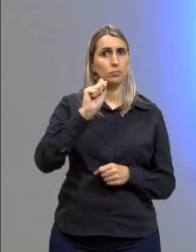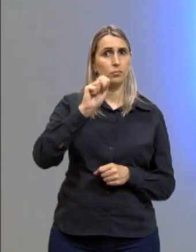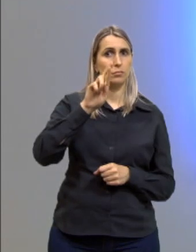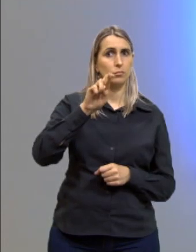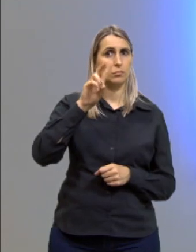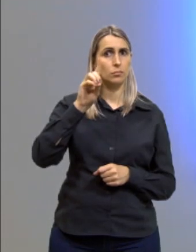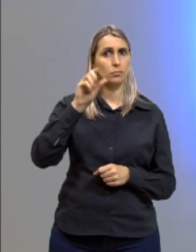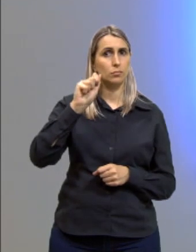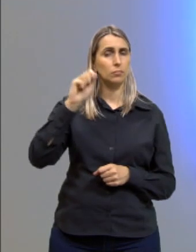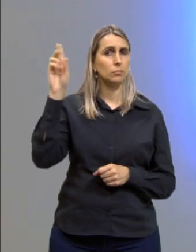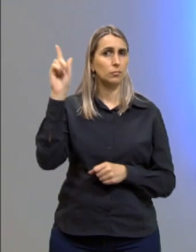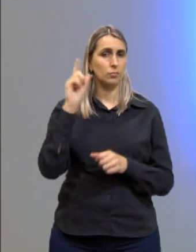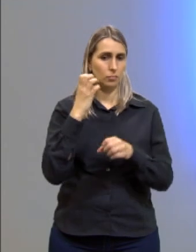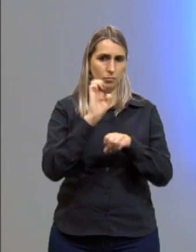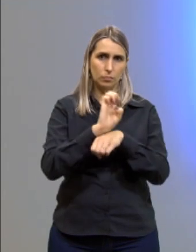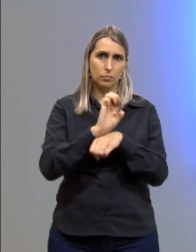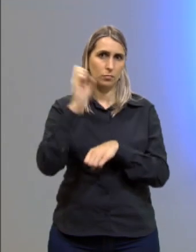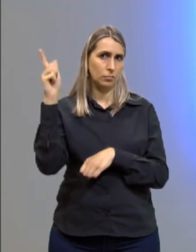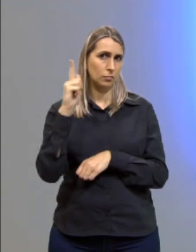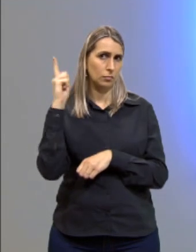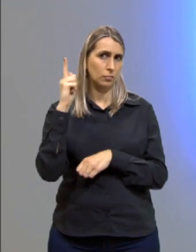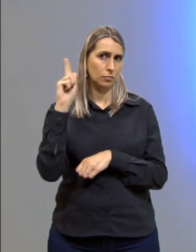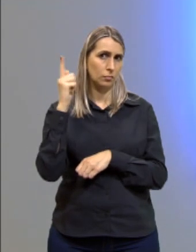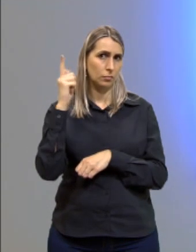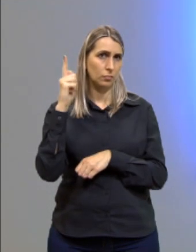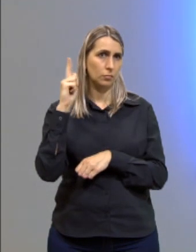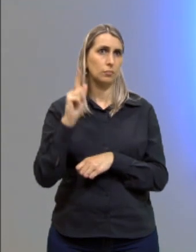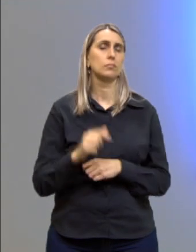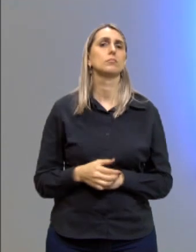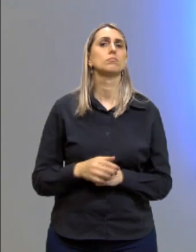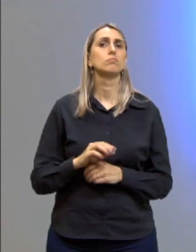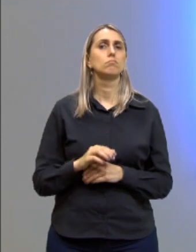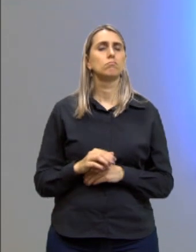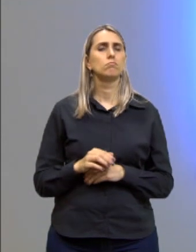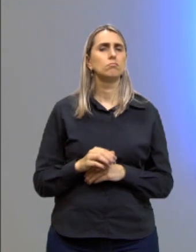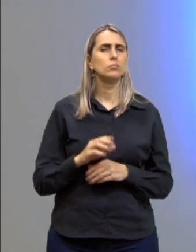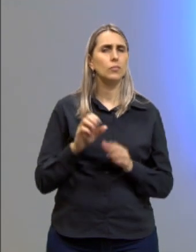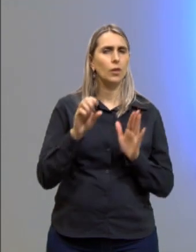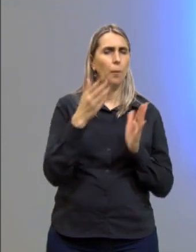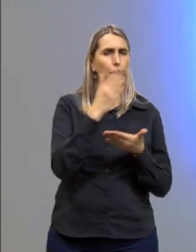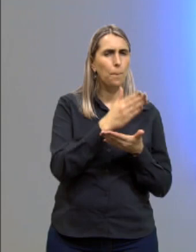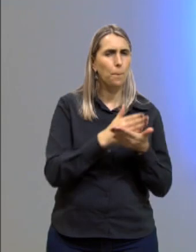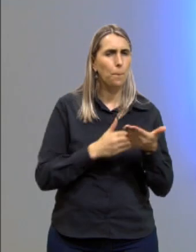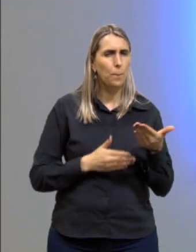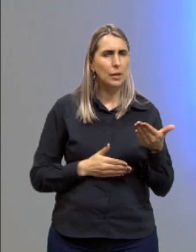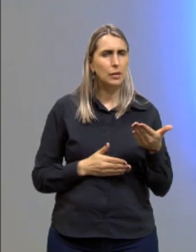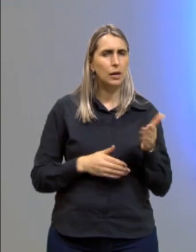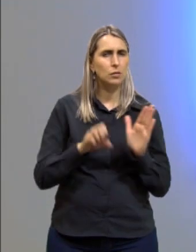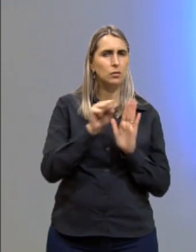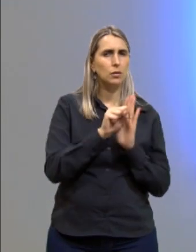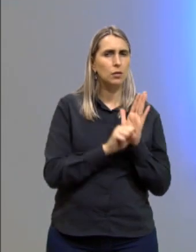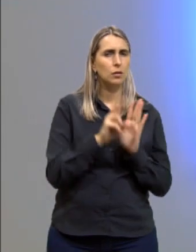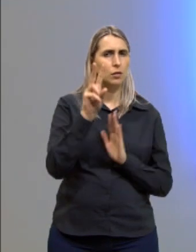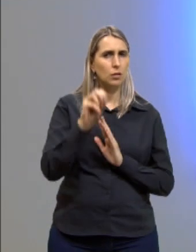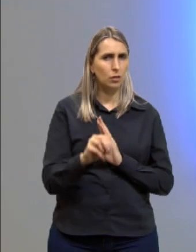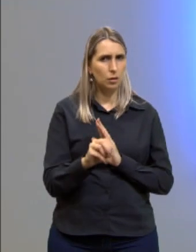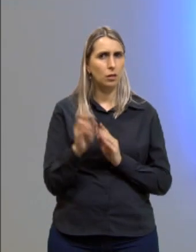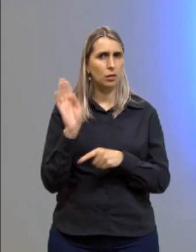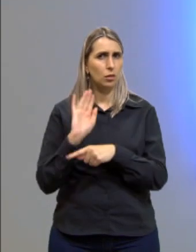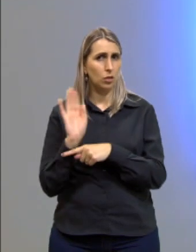dar uma olhada na introdução dela. Durante a primeira metade do século XX, as obras